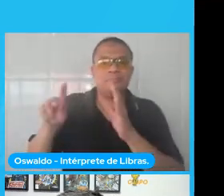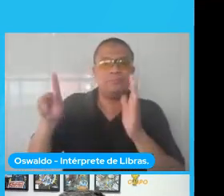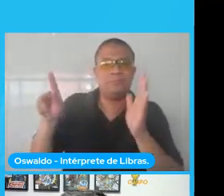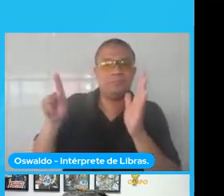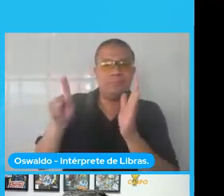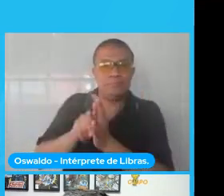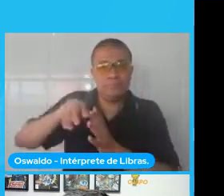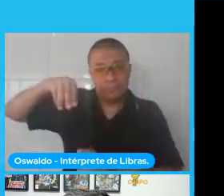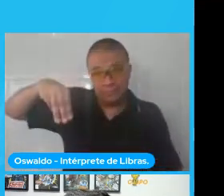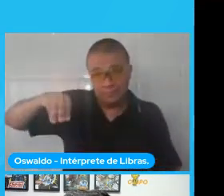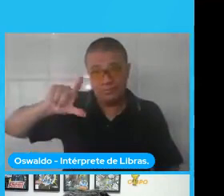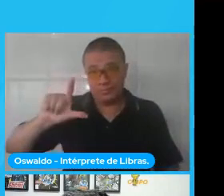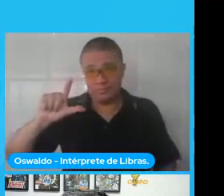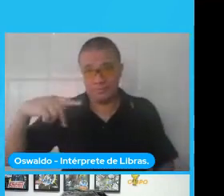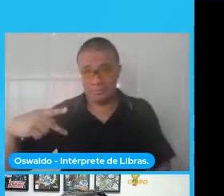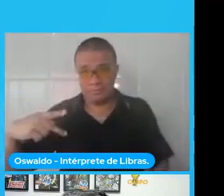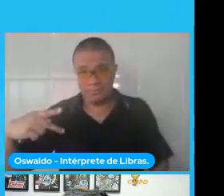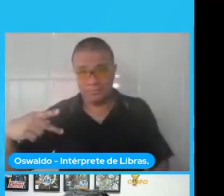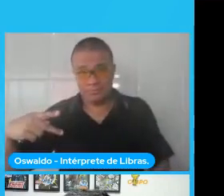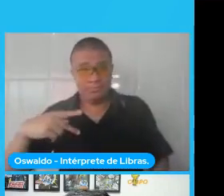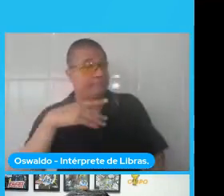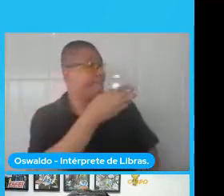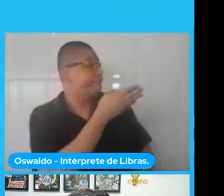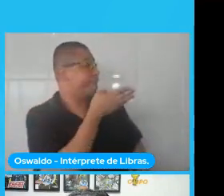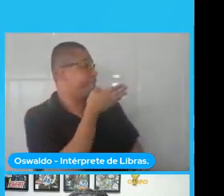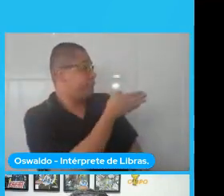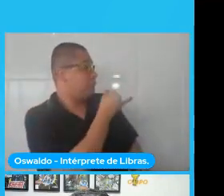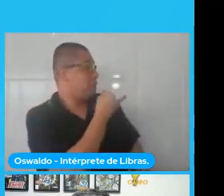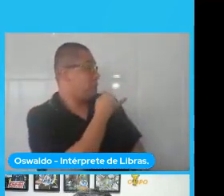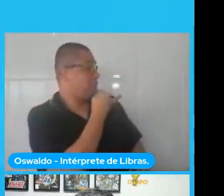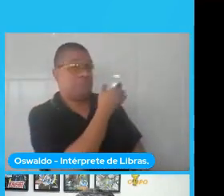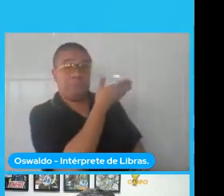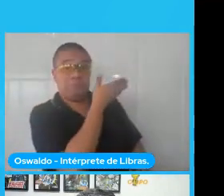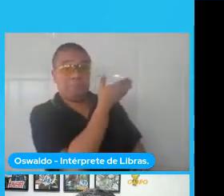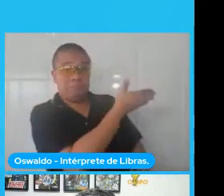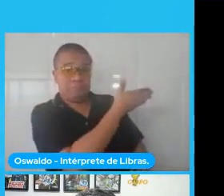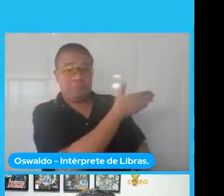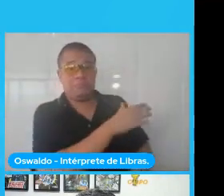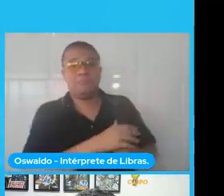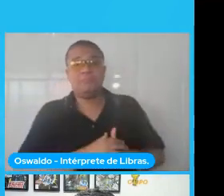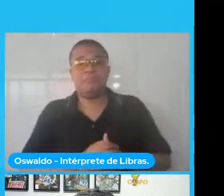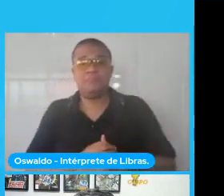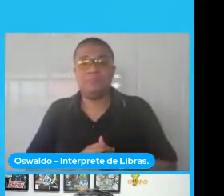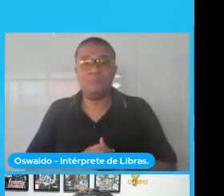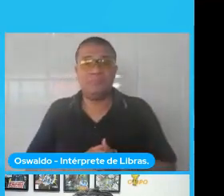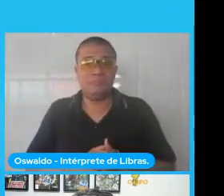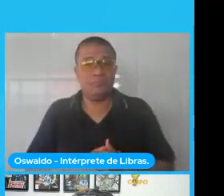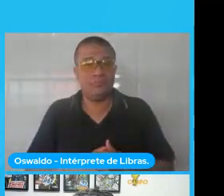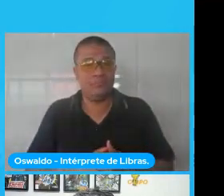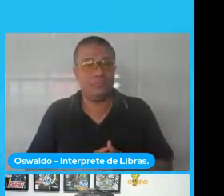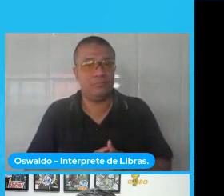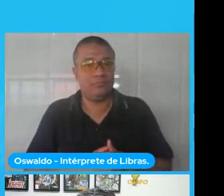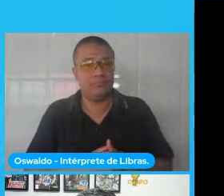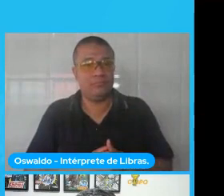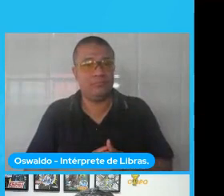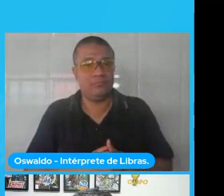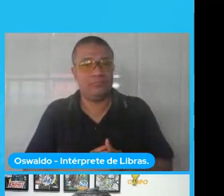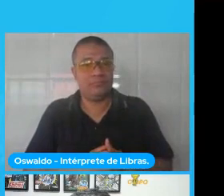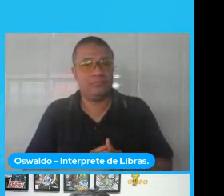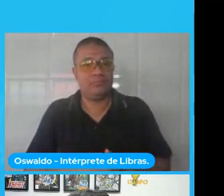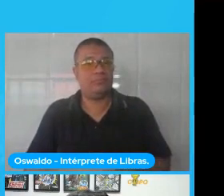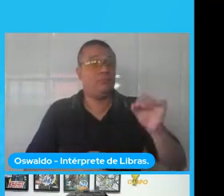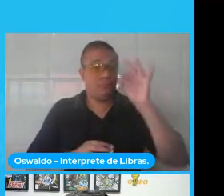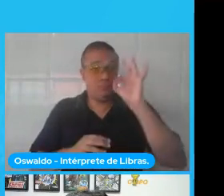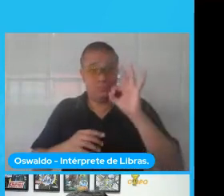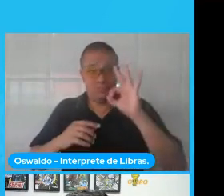era MLP que é uma perceptron multicamadas perceptron é dado como um único neurônio ele tem uma entrada e uma saída